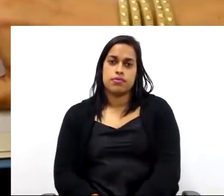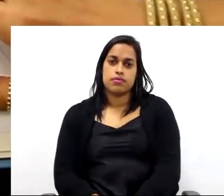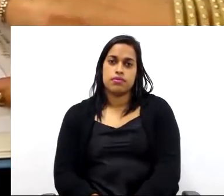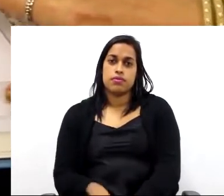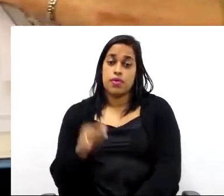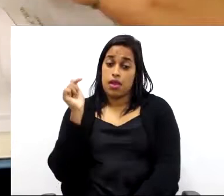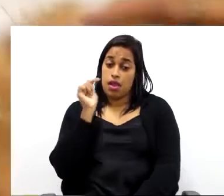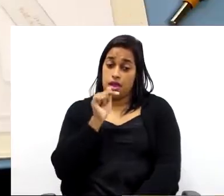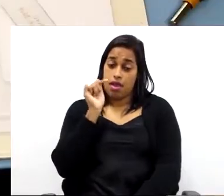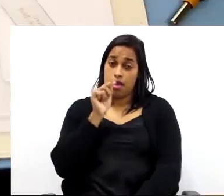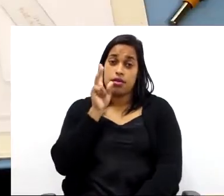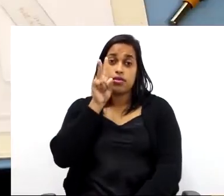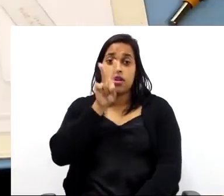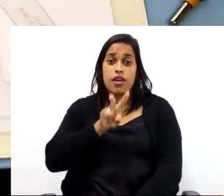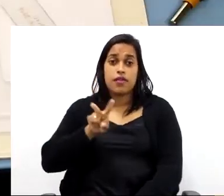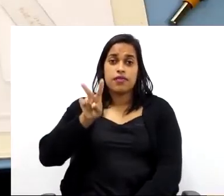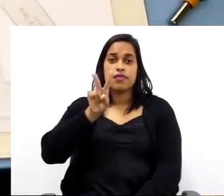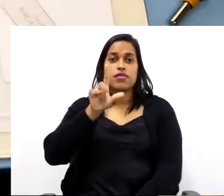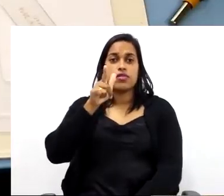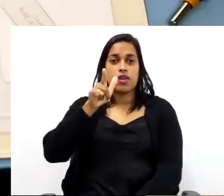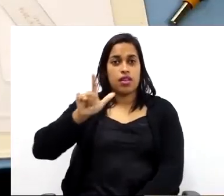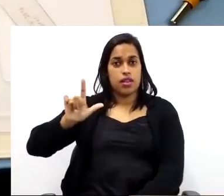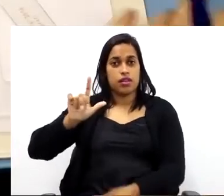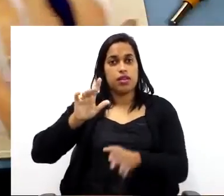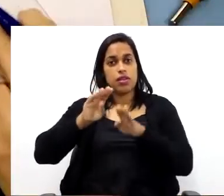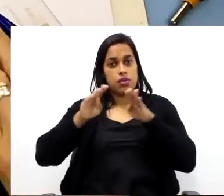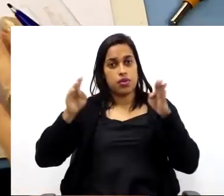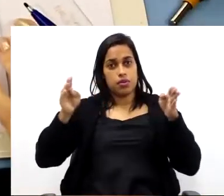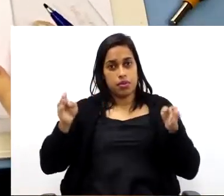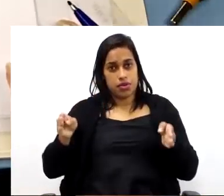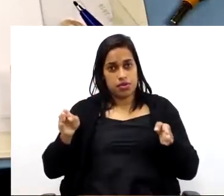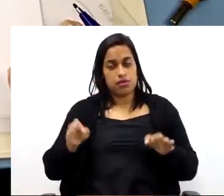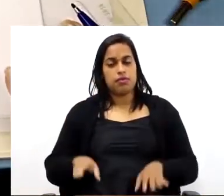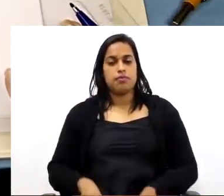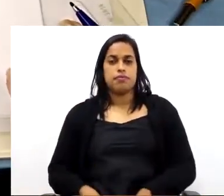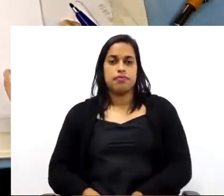Então, essa é a vista lateral da mesa.